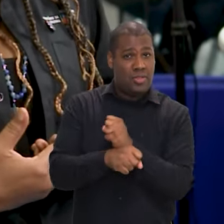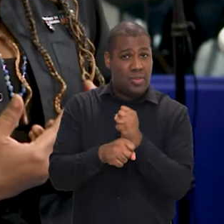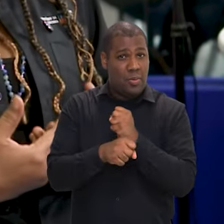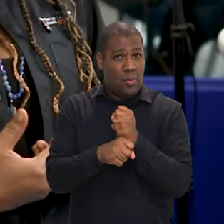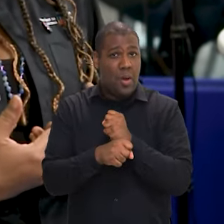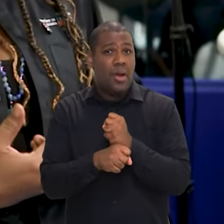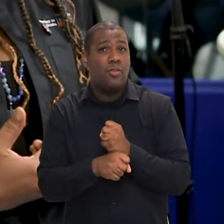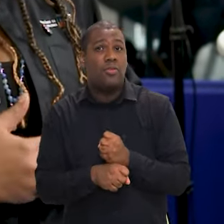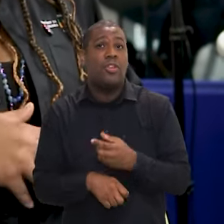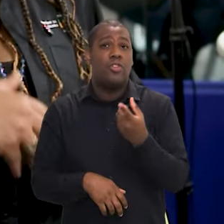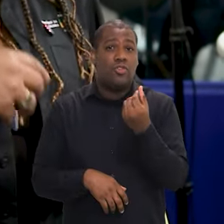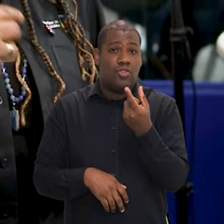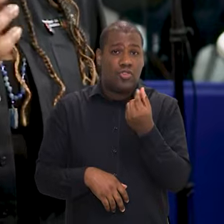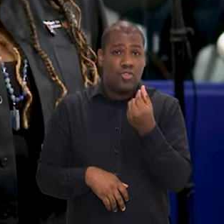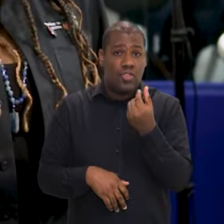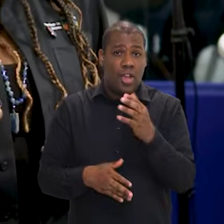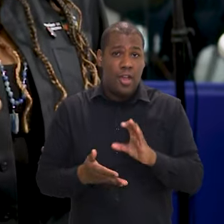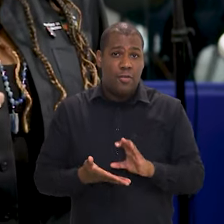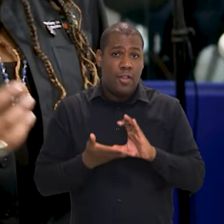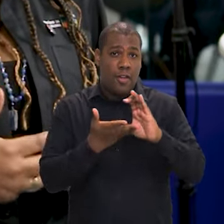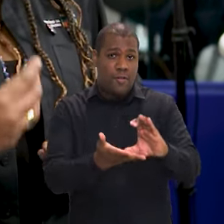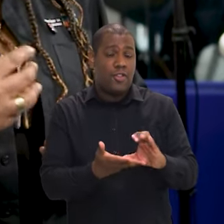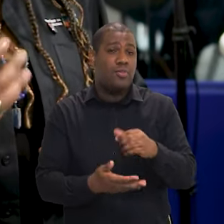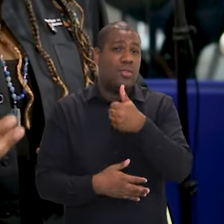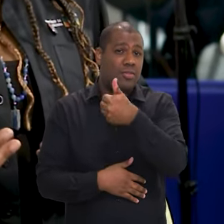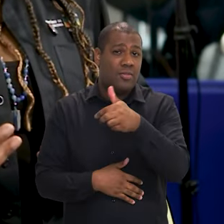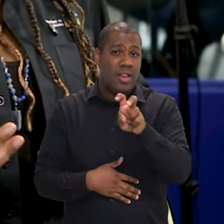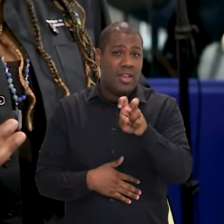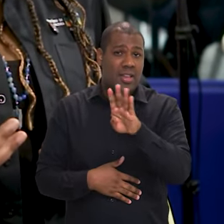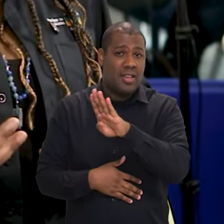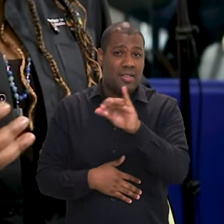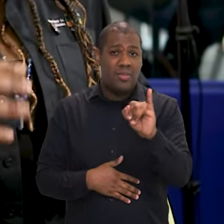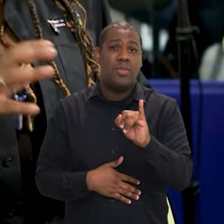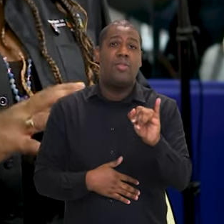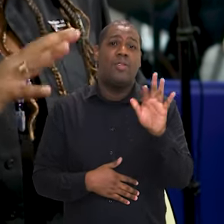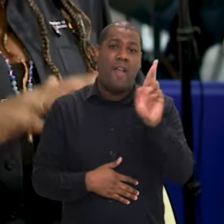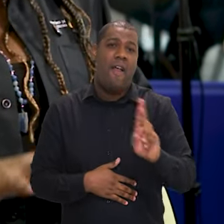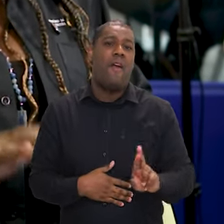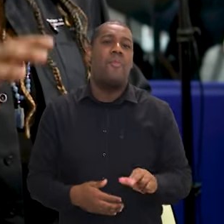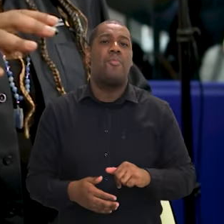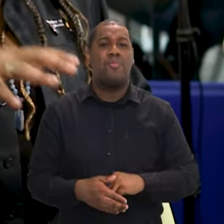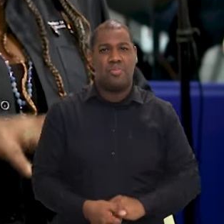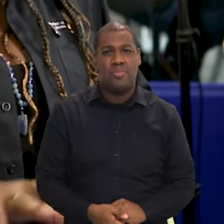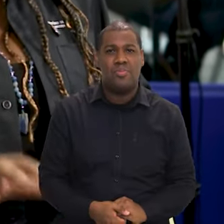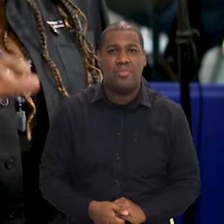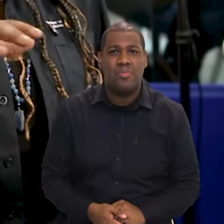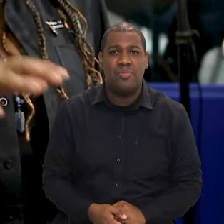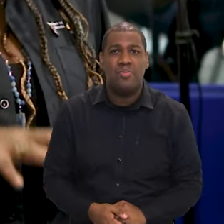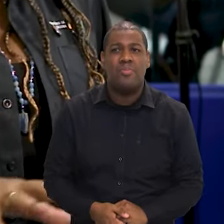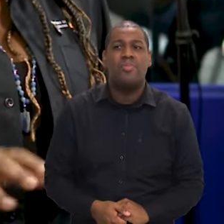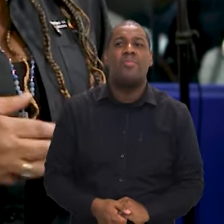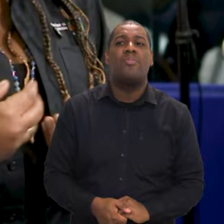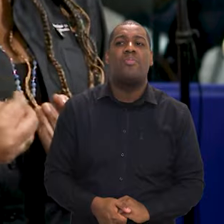anos três bilhões, quer dizer que são quinze bilhões durante cinco anos, dentro, fazendo essa